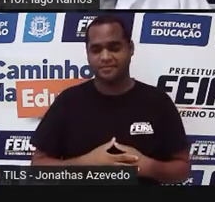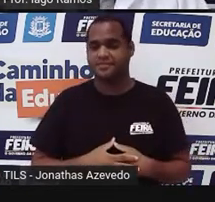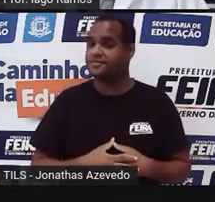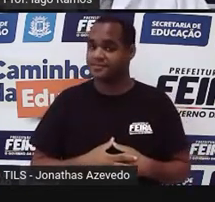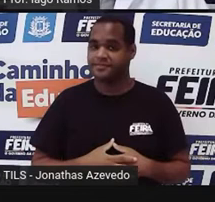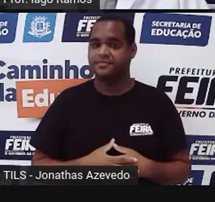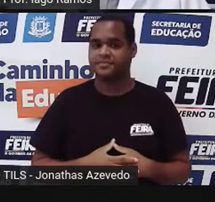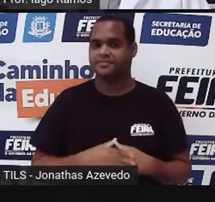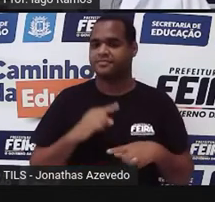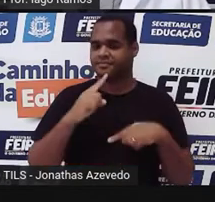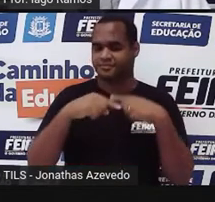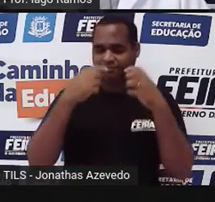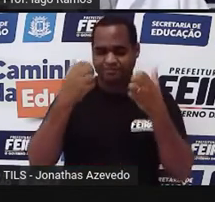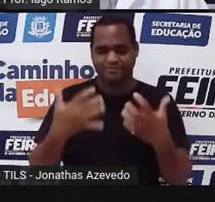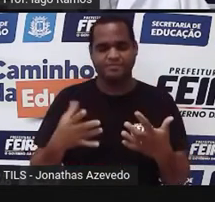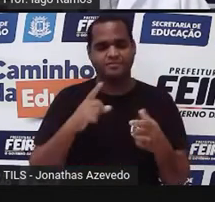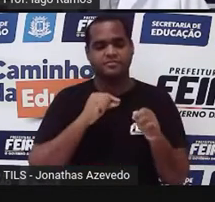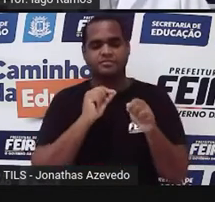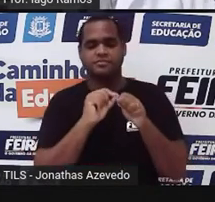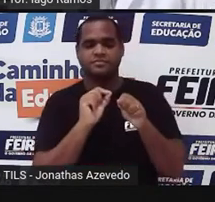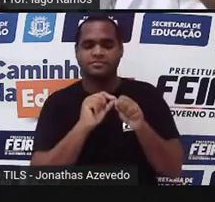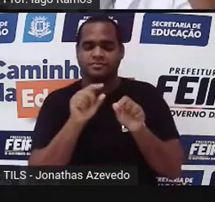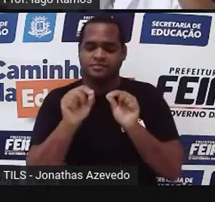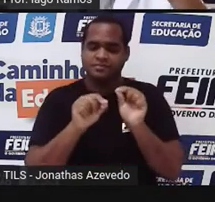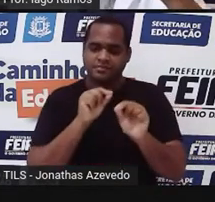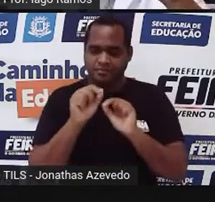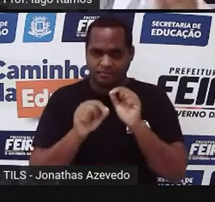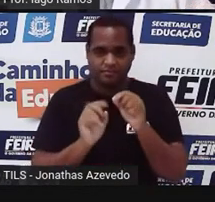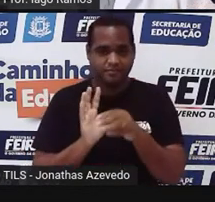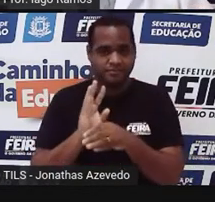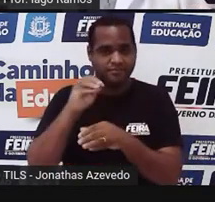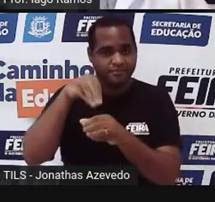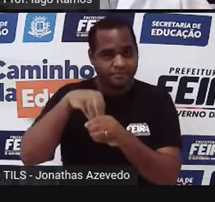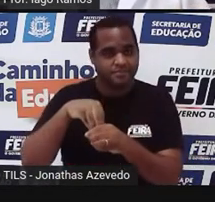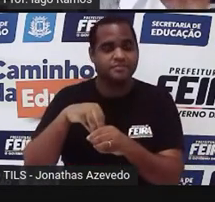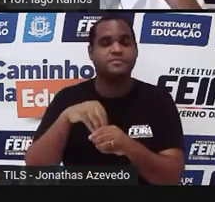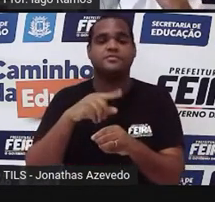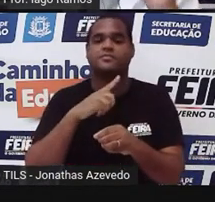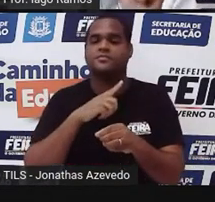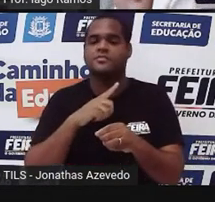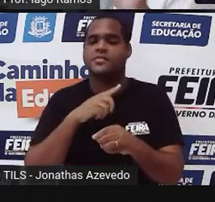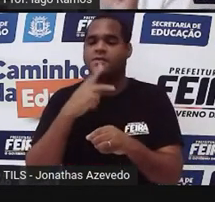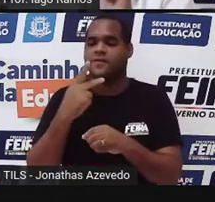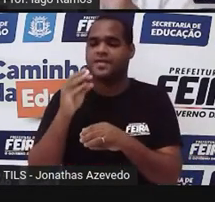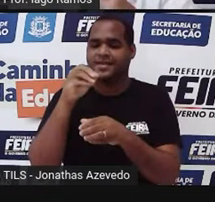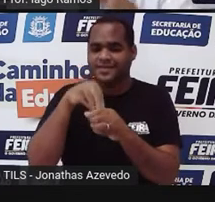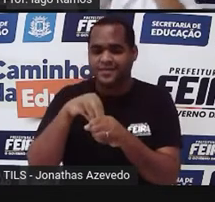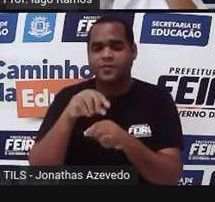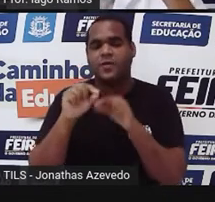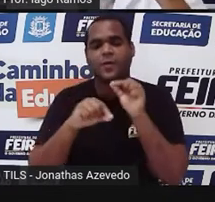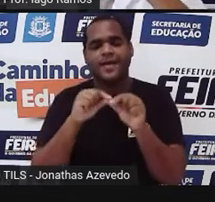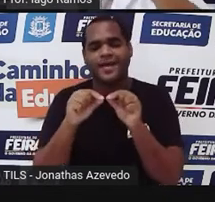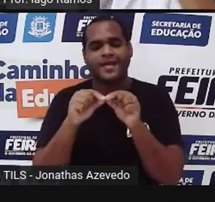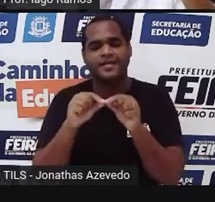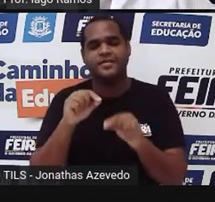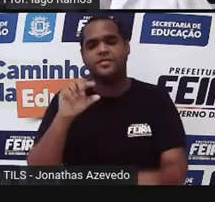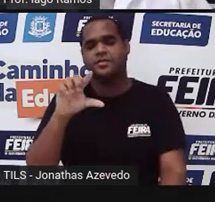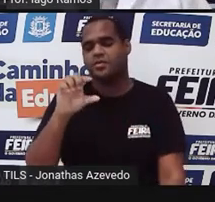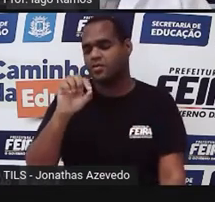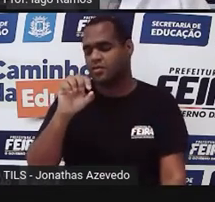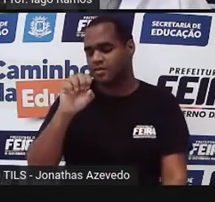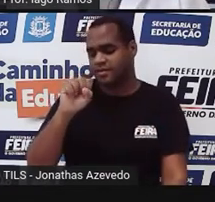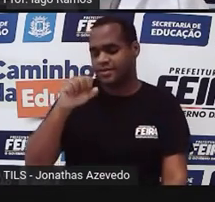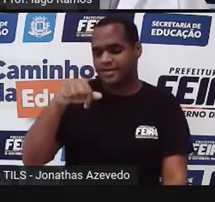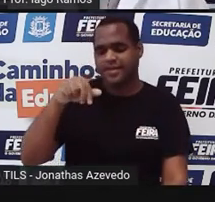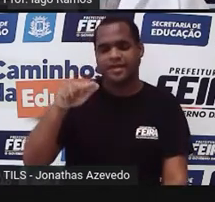depois do retângulo, você vai fazer o seguinte. Dentro dele, você vai construir um losango. Por isso que eu